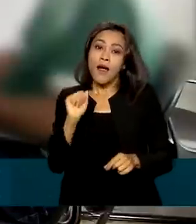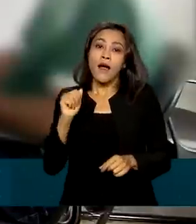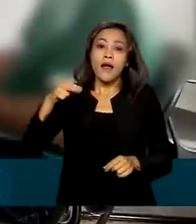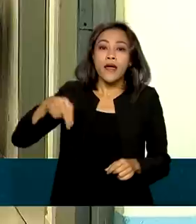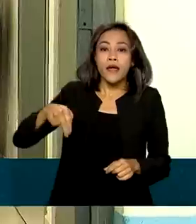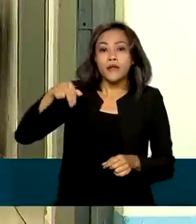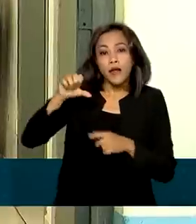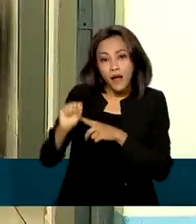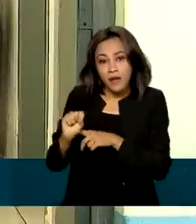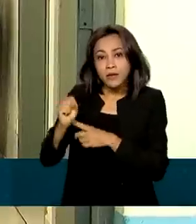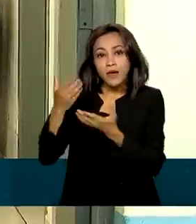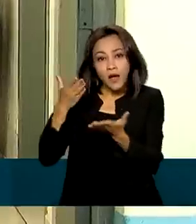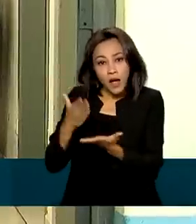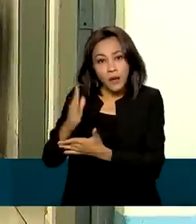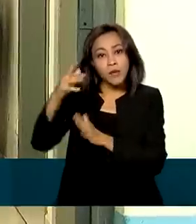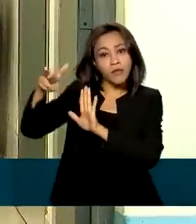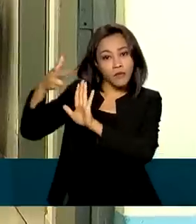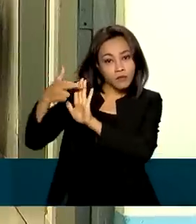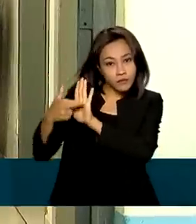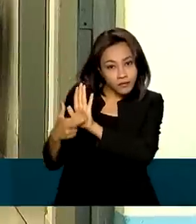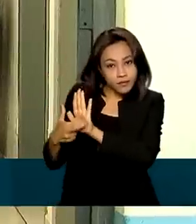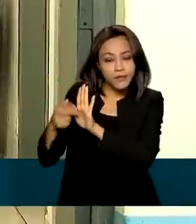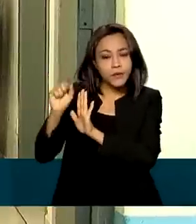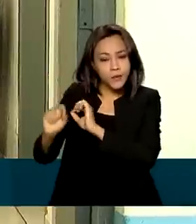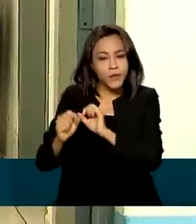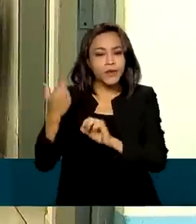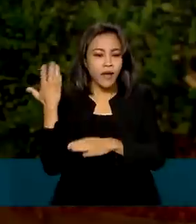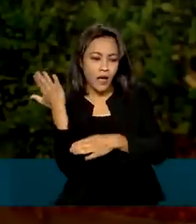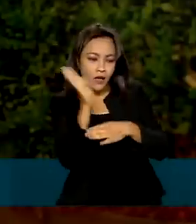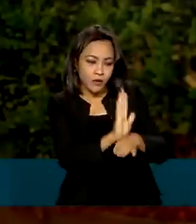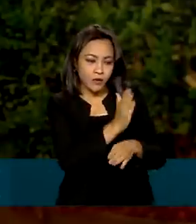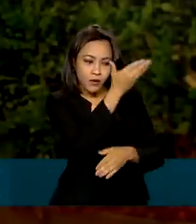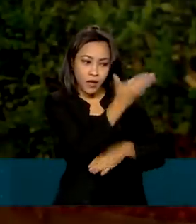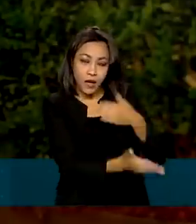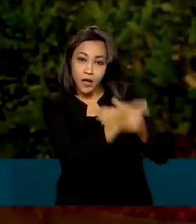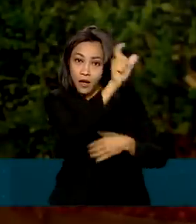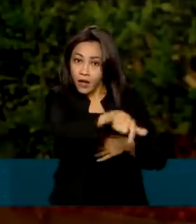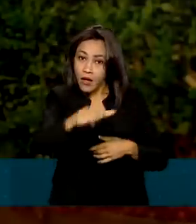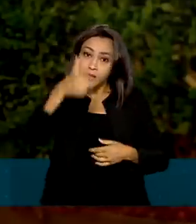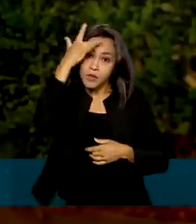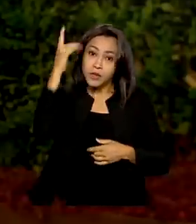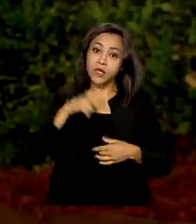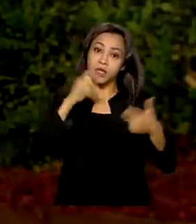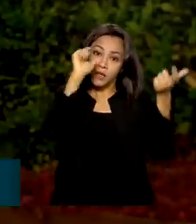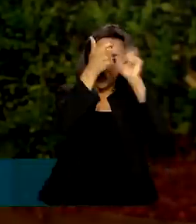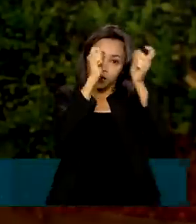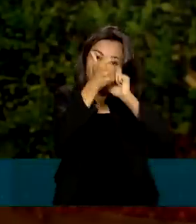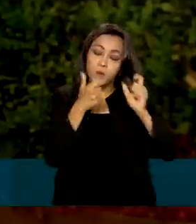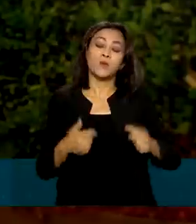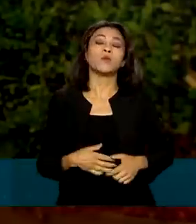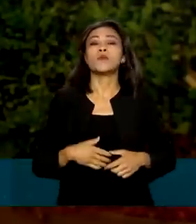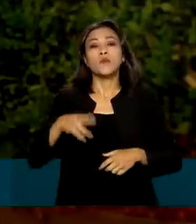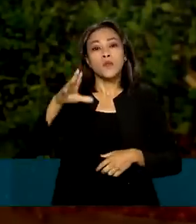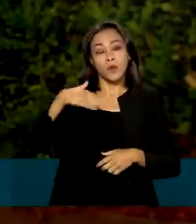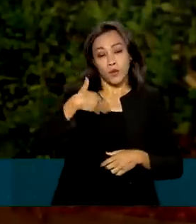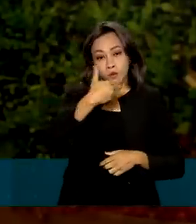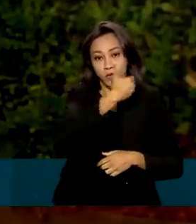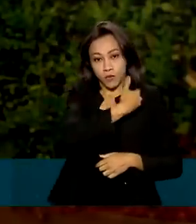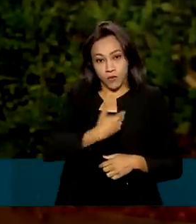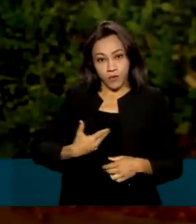aprovou uma resolução que vai beneficiar os pacientes com o transtorno. É que os planos de saúde terão que oferecer cobertura